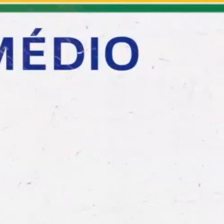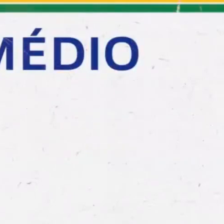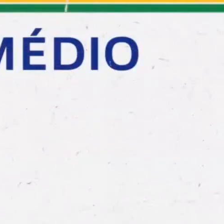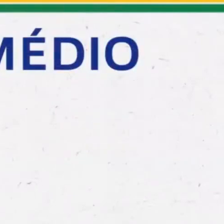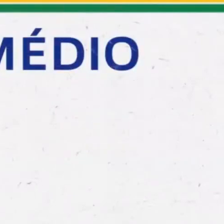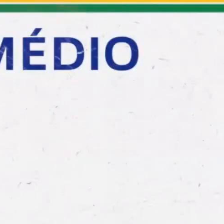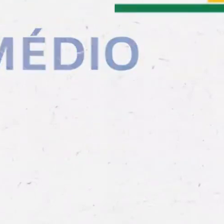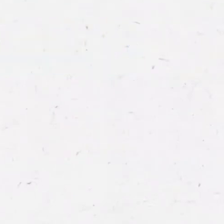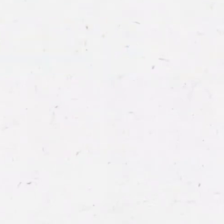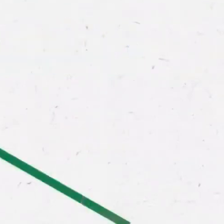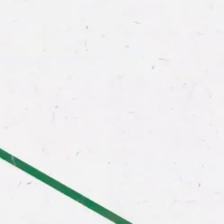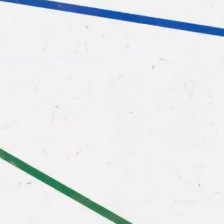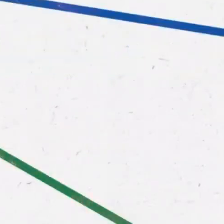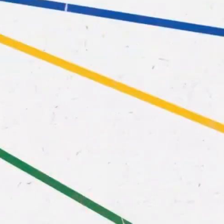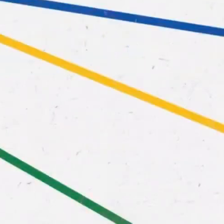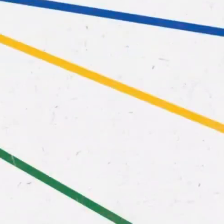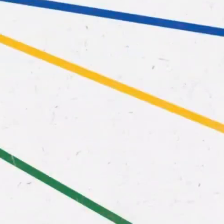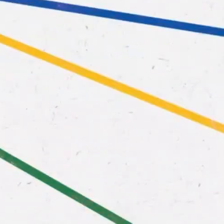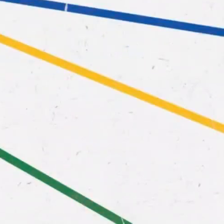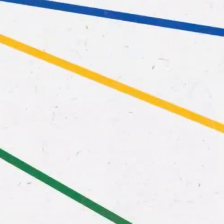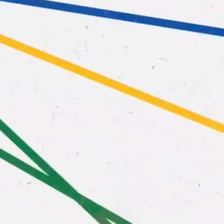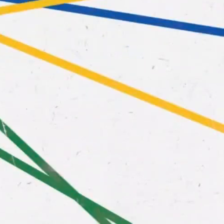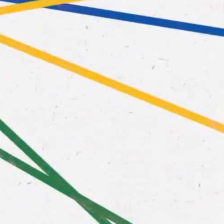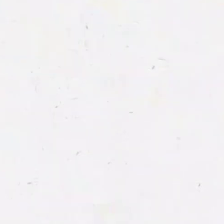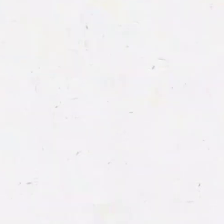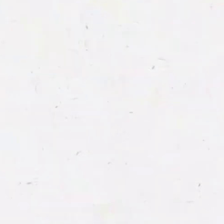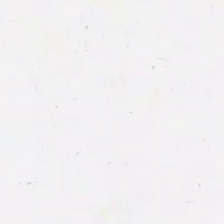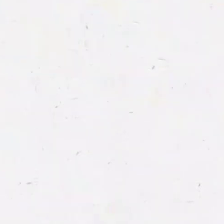e aí